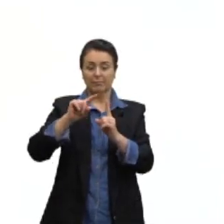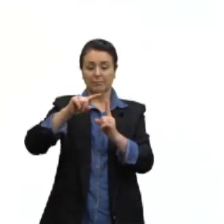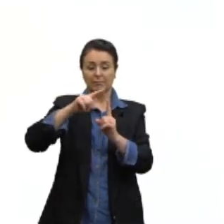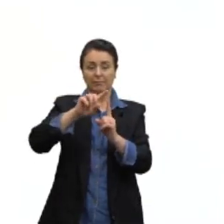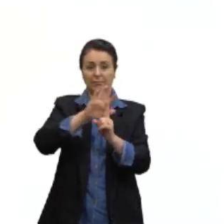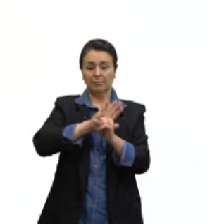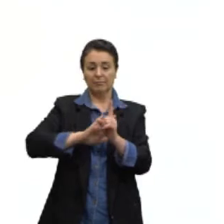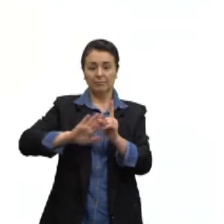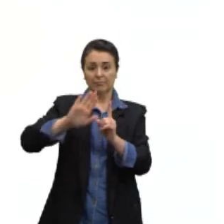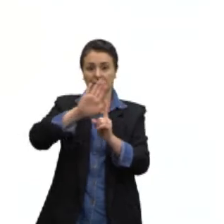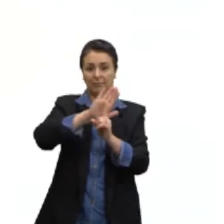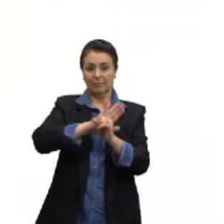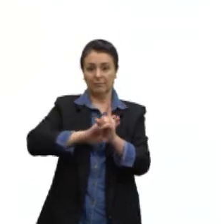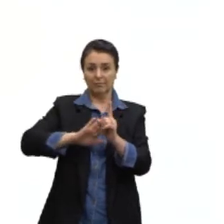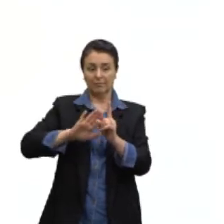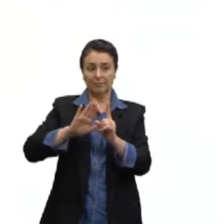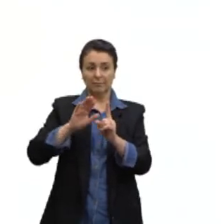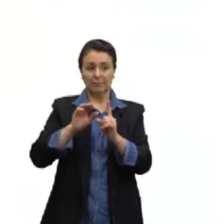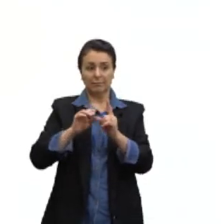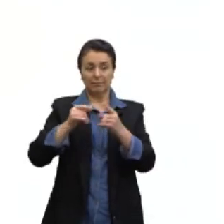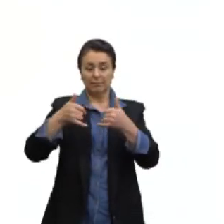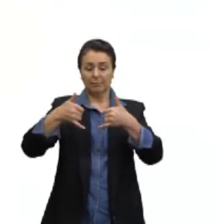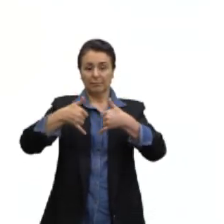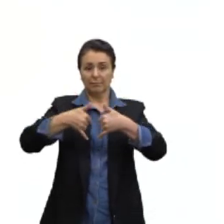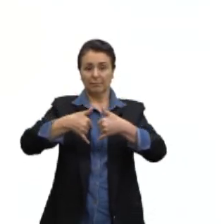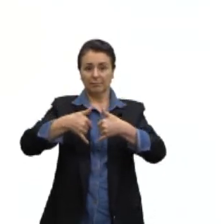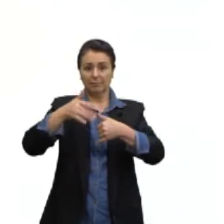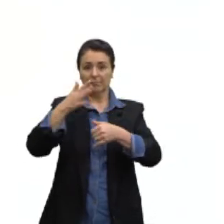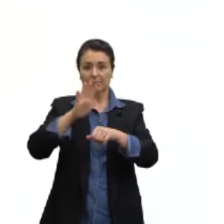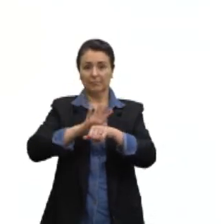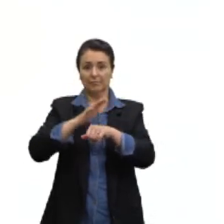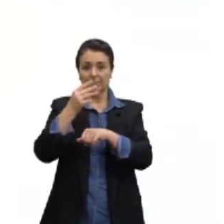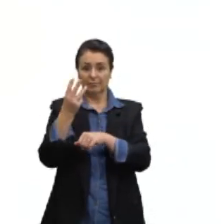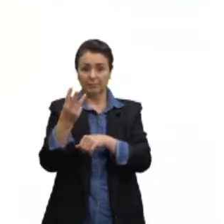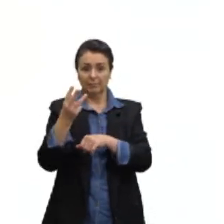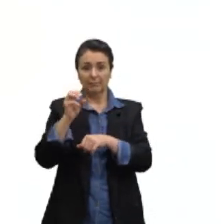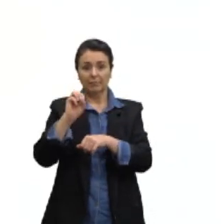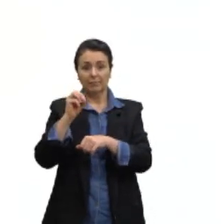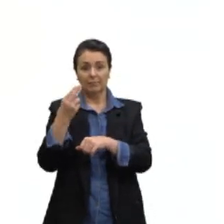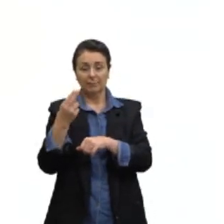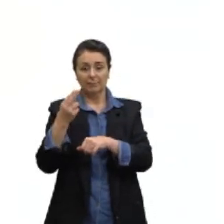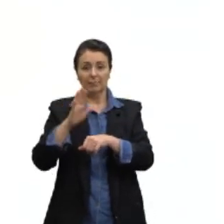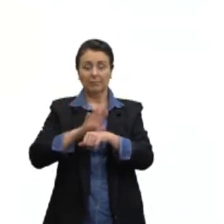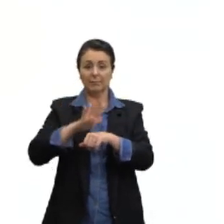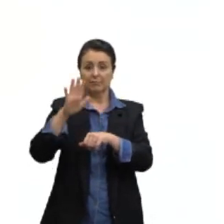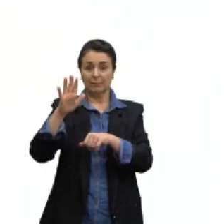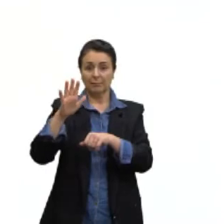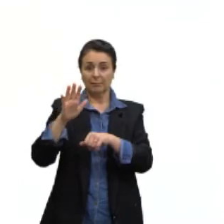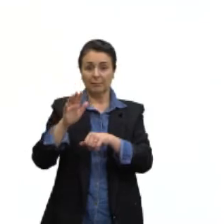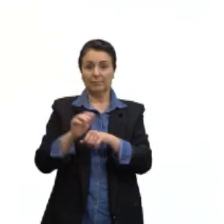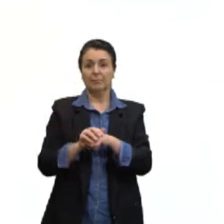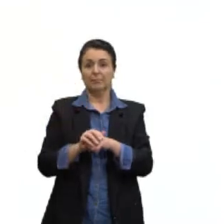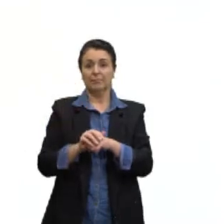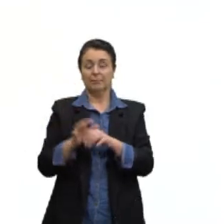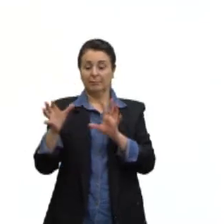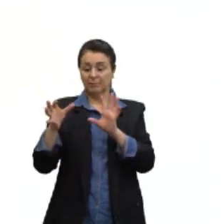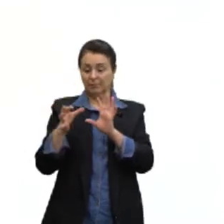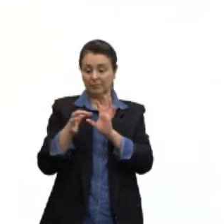unir três ou mais arestas. Vai unir para quê? Para juntar a outra face.